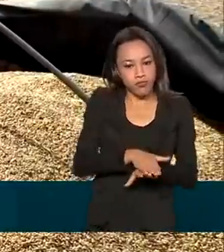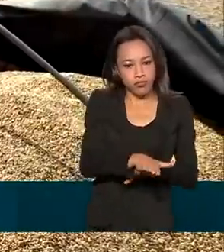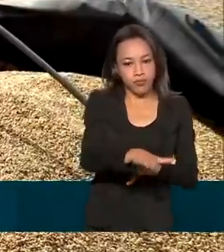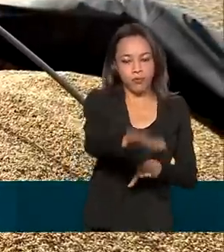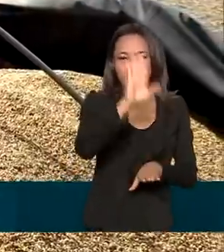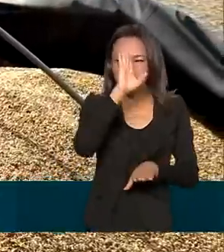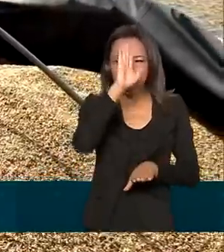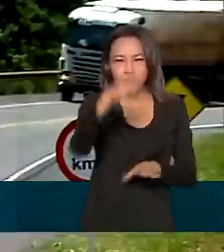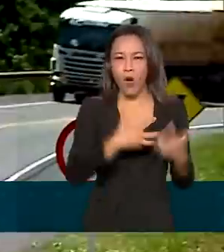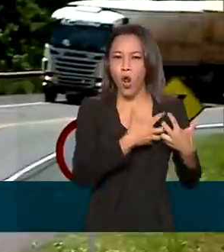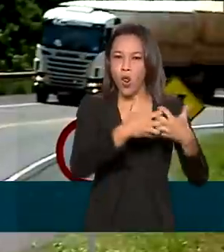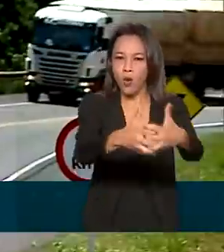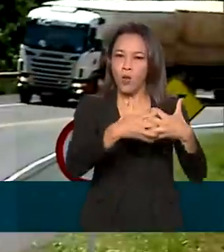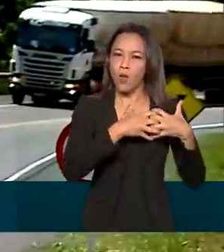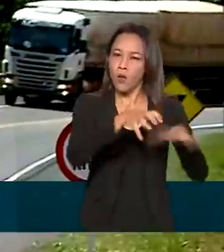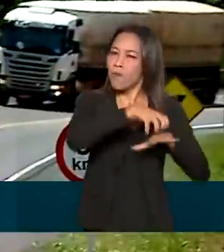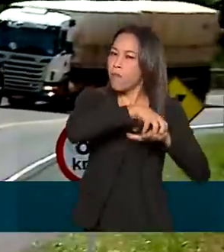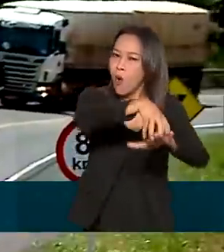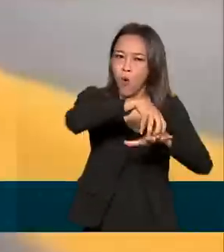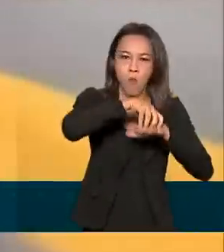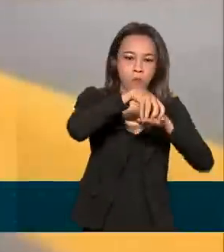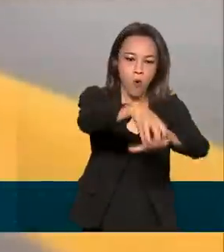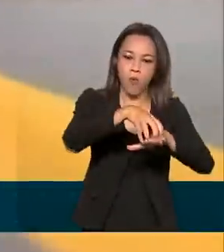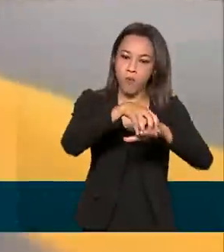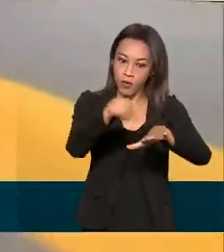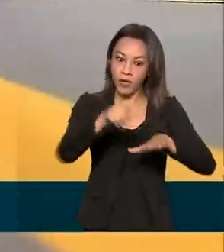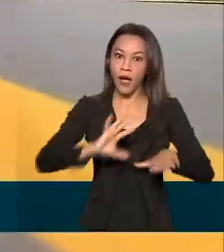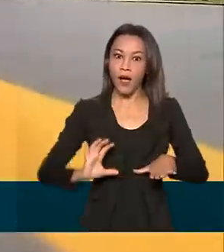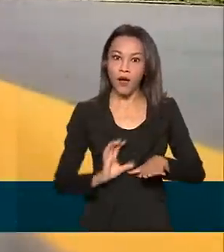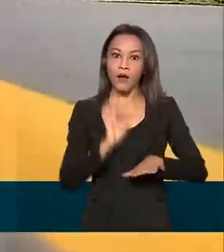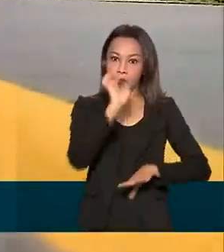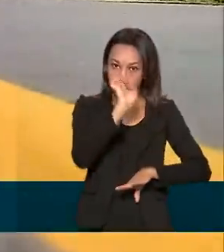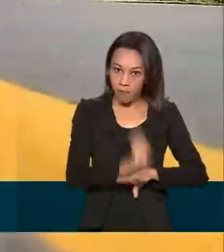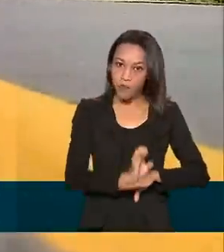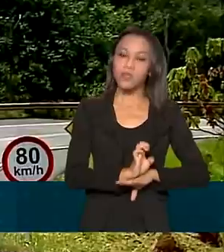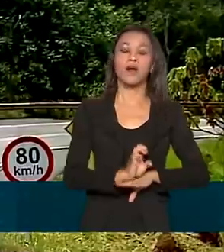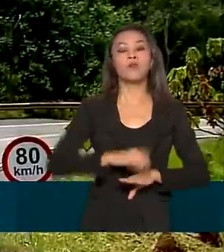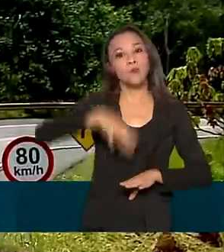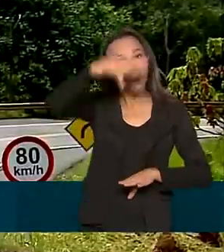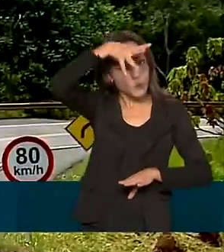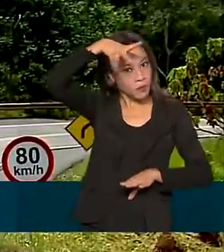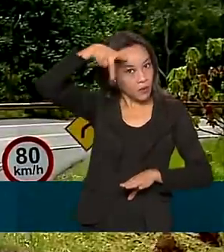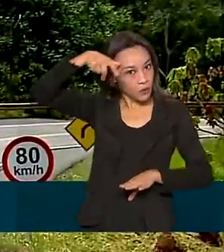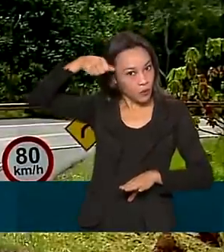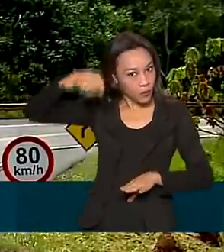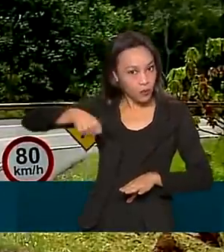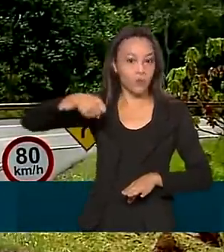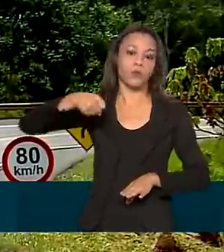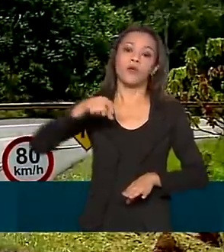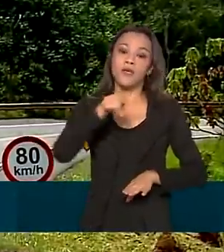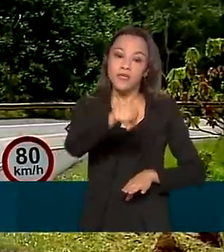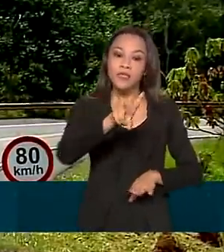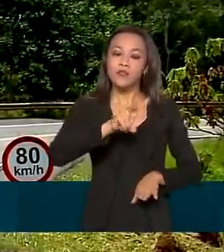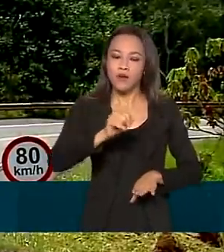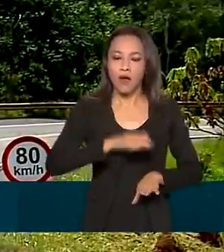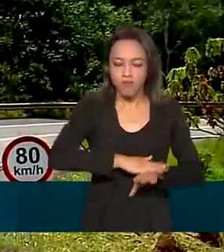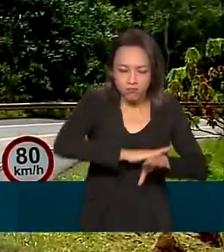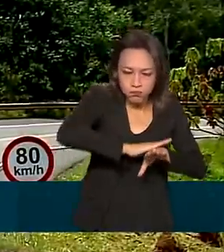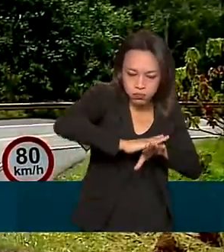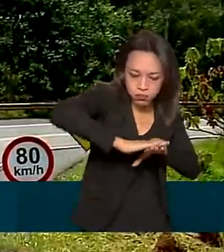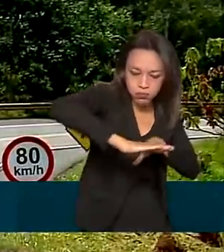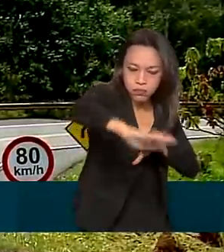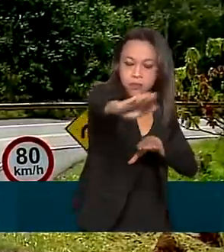para escoamento de grãos produzidos no Mato Grosso. O trecho leiloado foi recentemente pavimentado, mas o